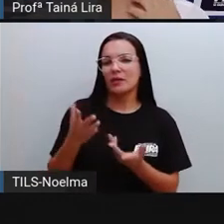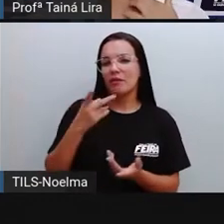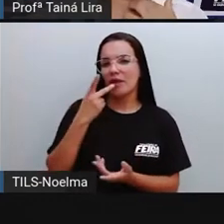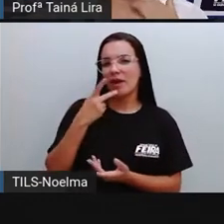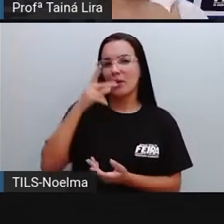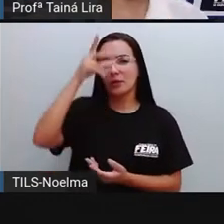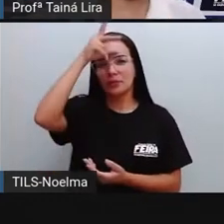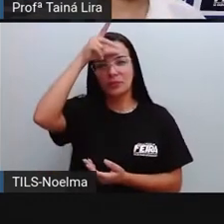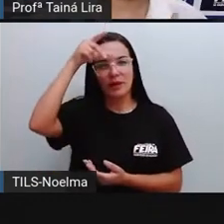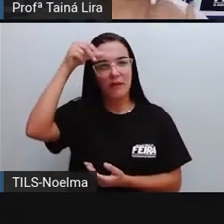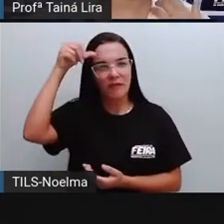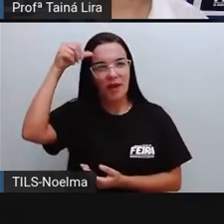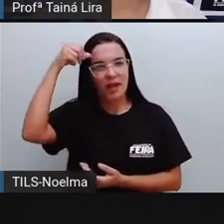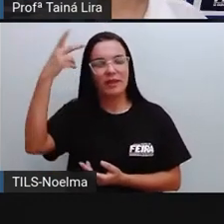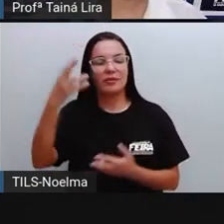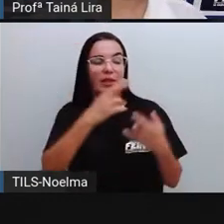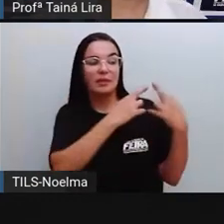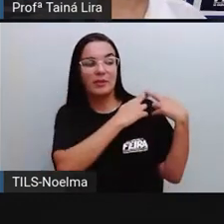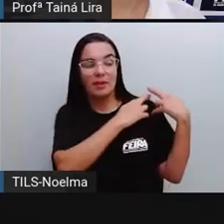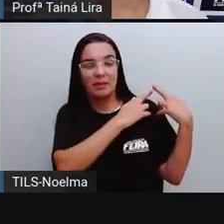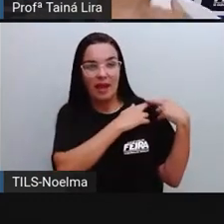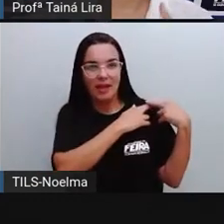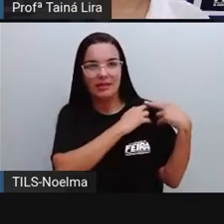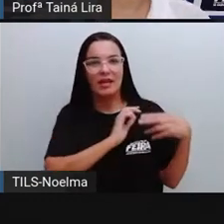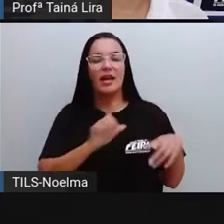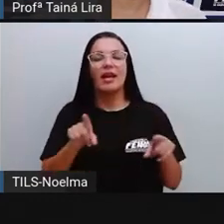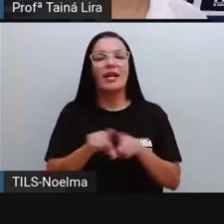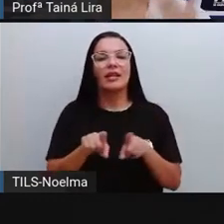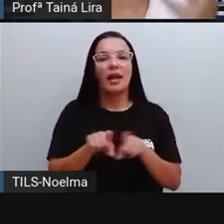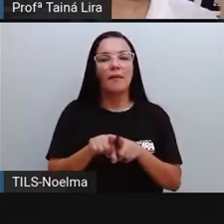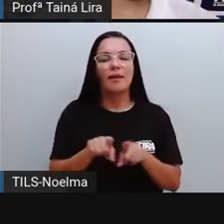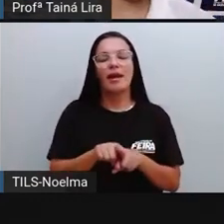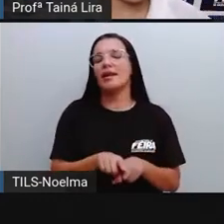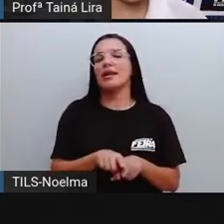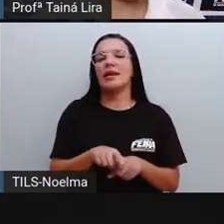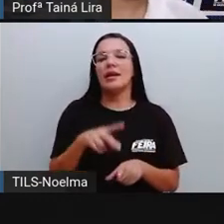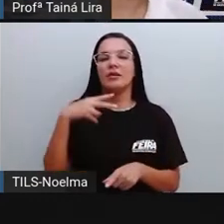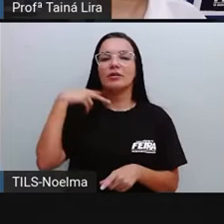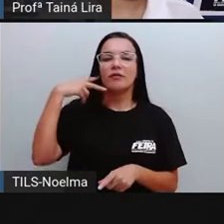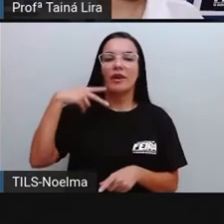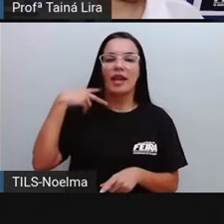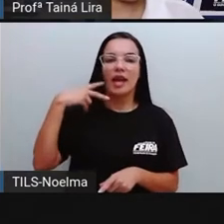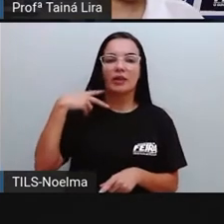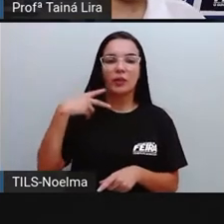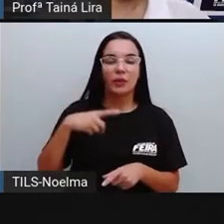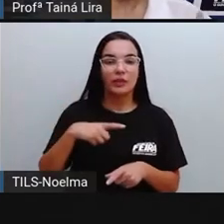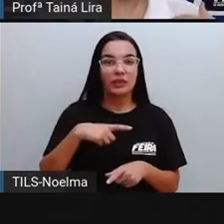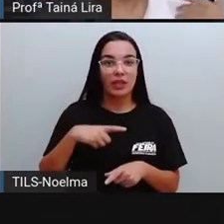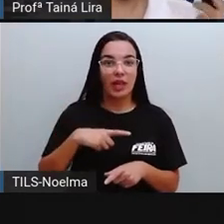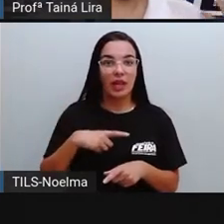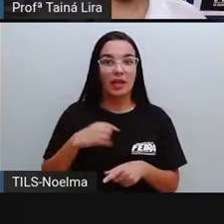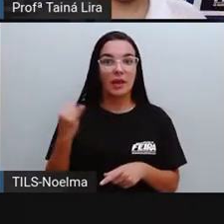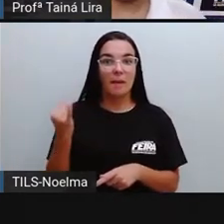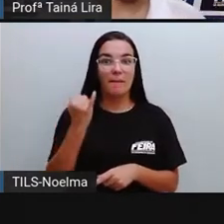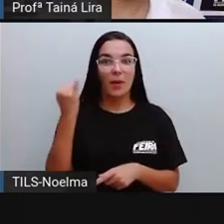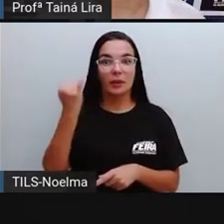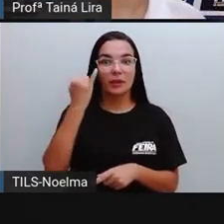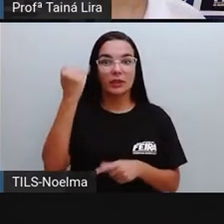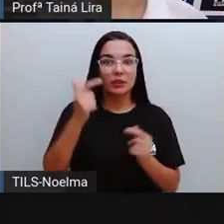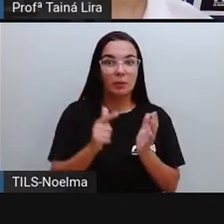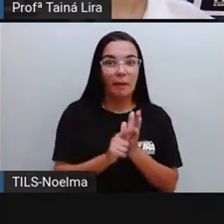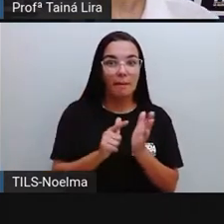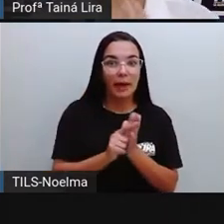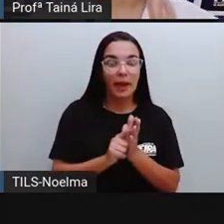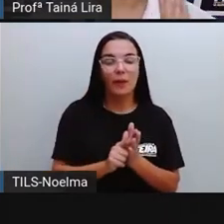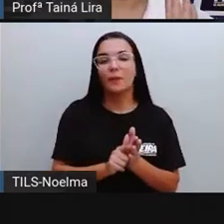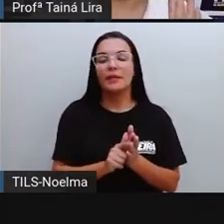os vereadores também tinham uma função aqui muito importante para os municípios e eu ainda falei mais, né,